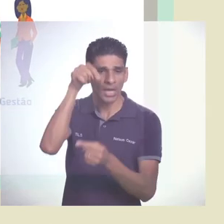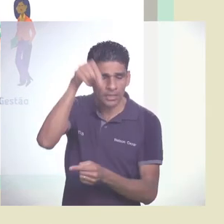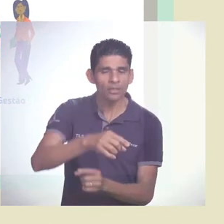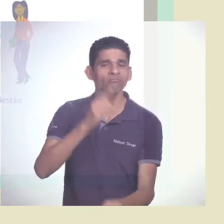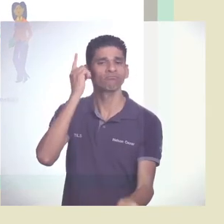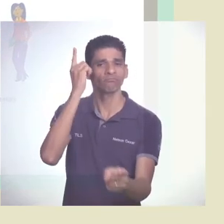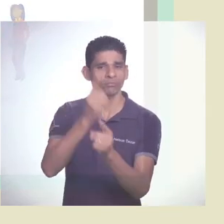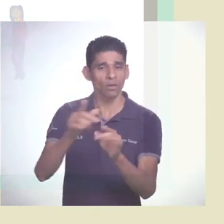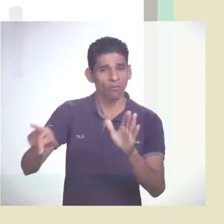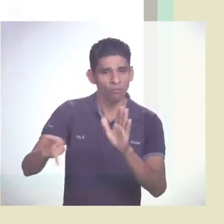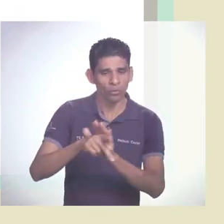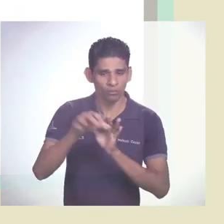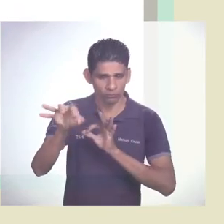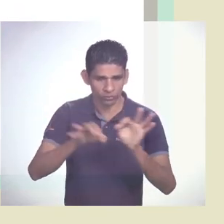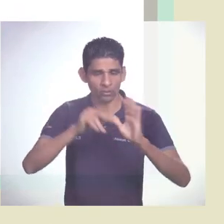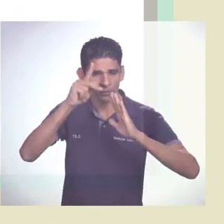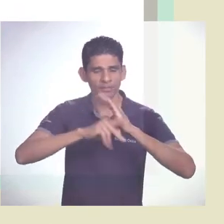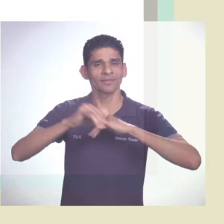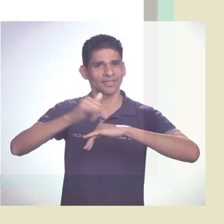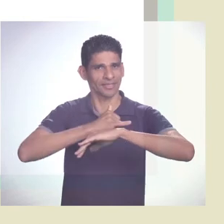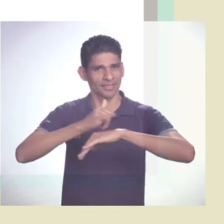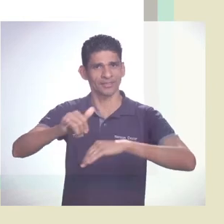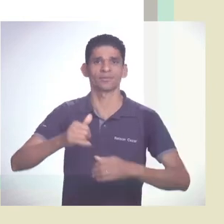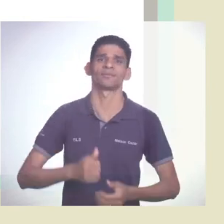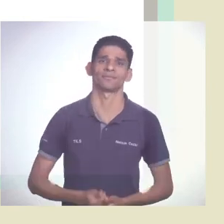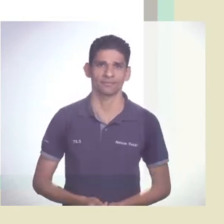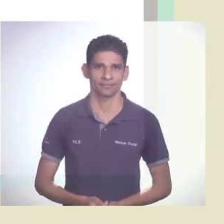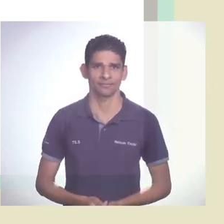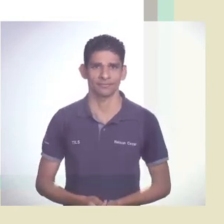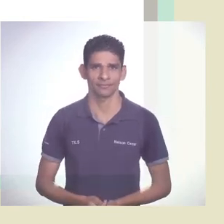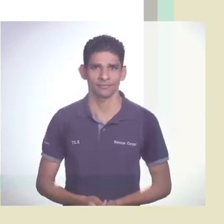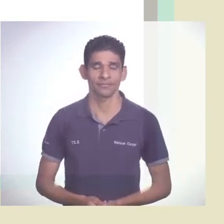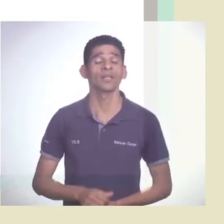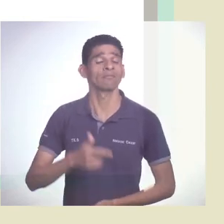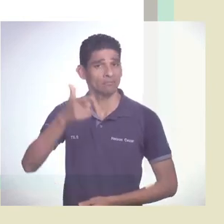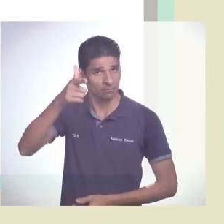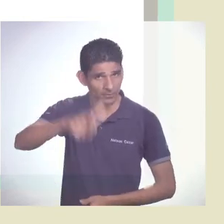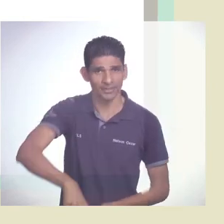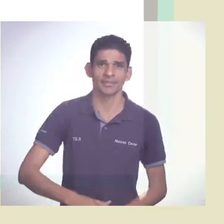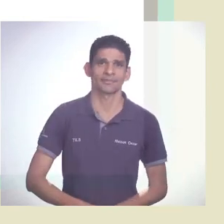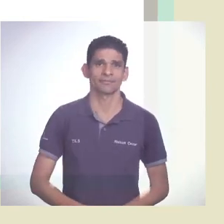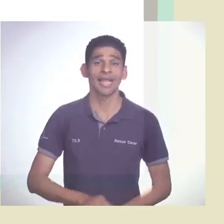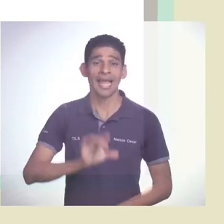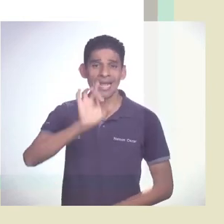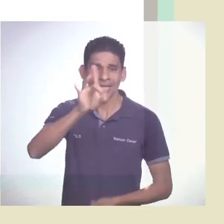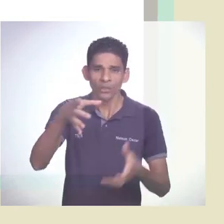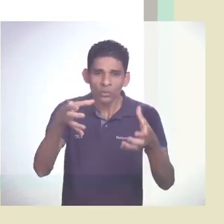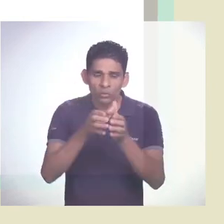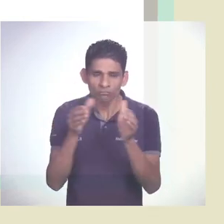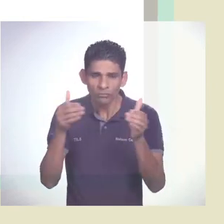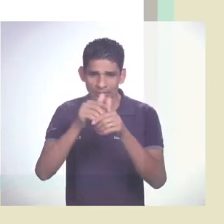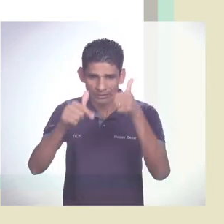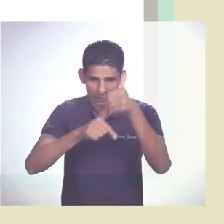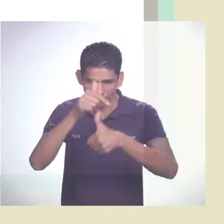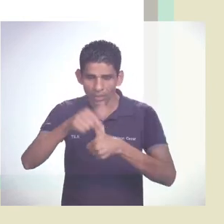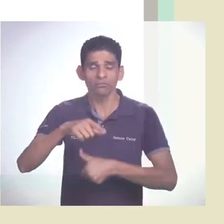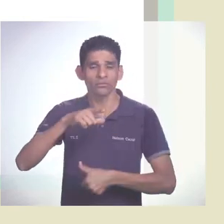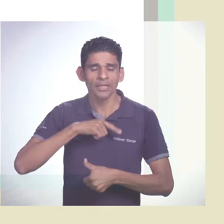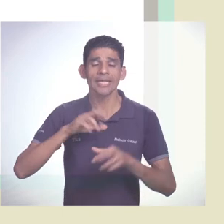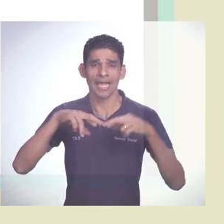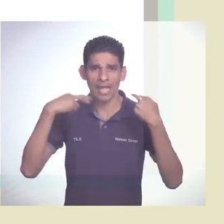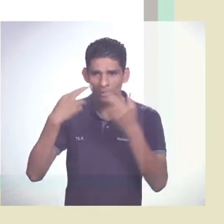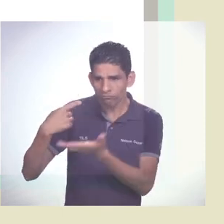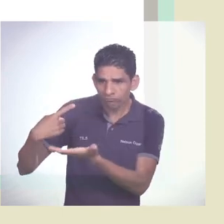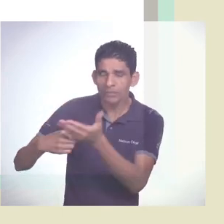Além disso, cada comissão temática também realiza reuniões de trabalho e, eventualmente, trabalha em conjunto com os